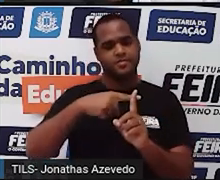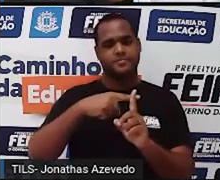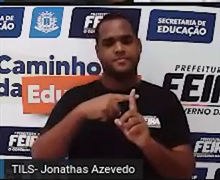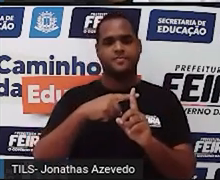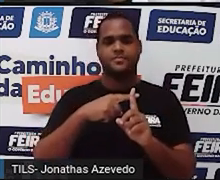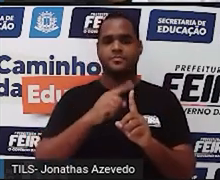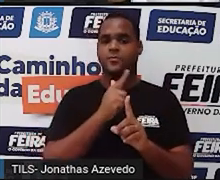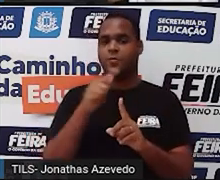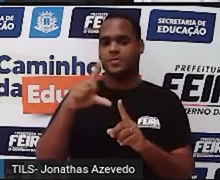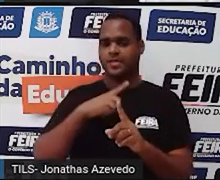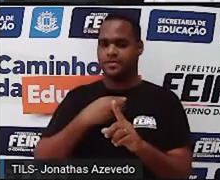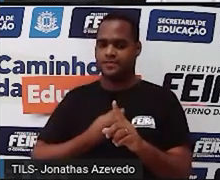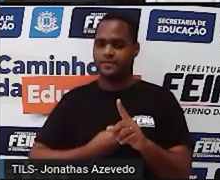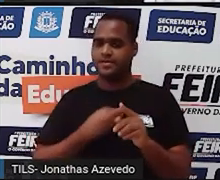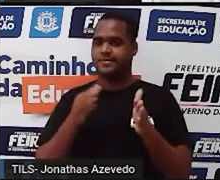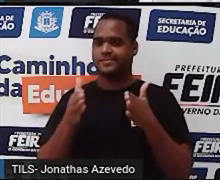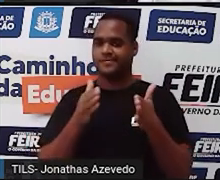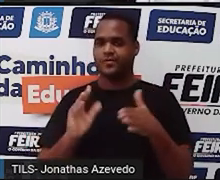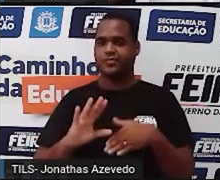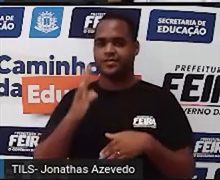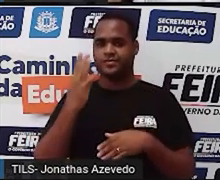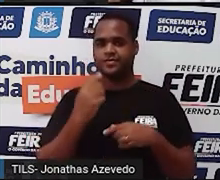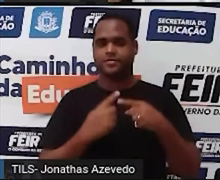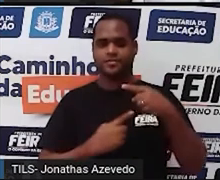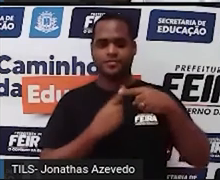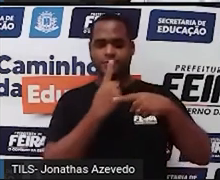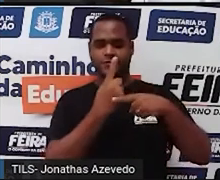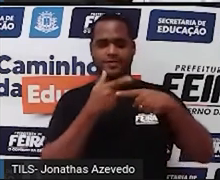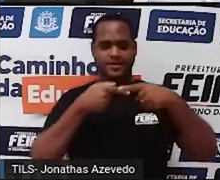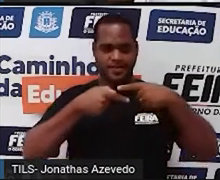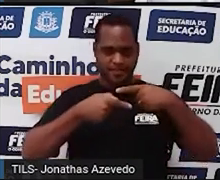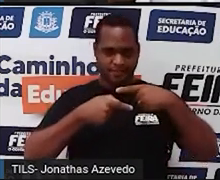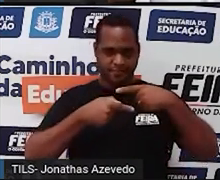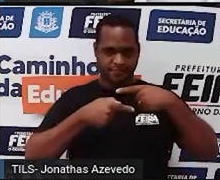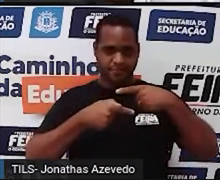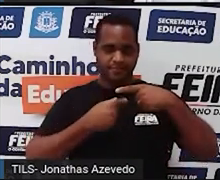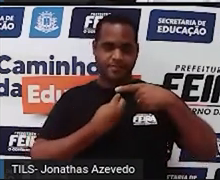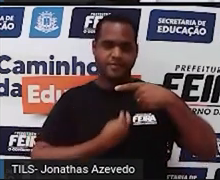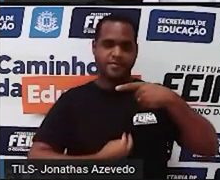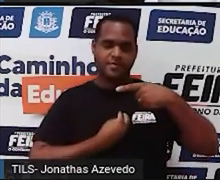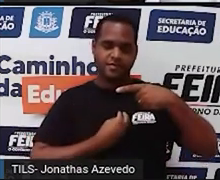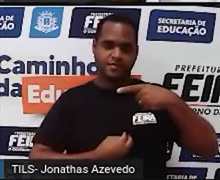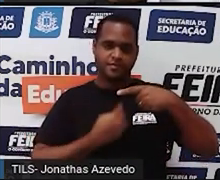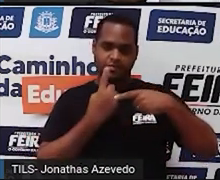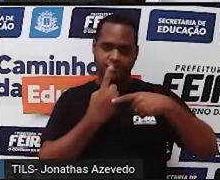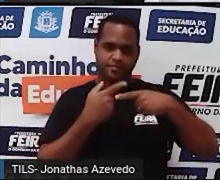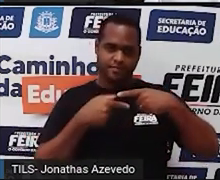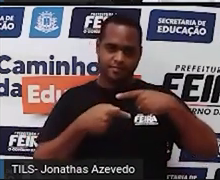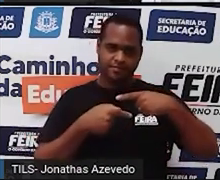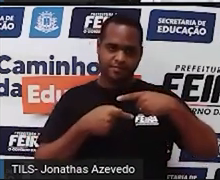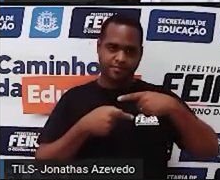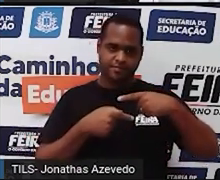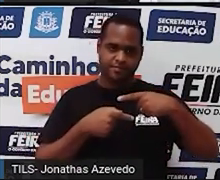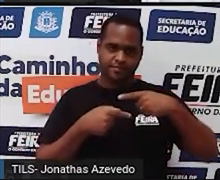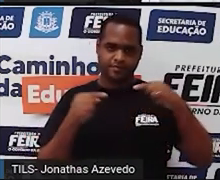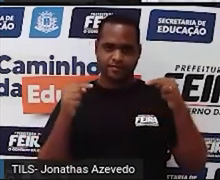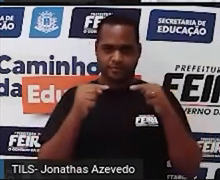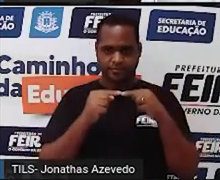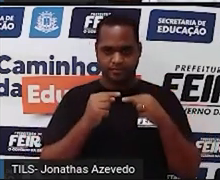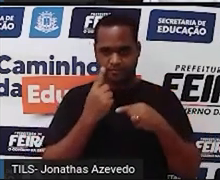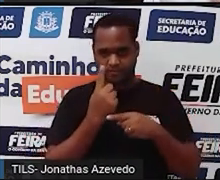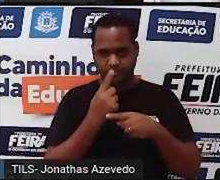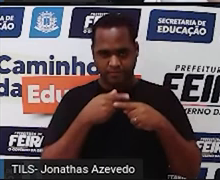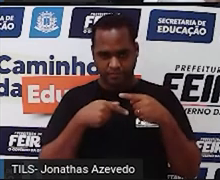outro momento da vida dele, um sétimo da sua vida. Um sétimo é a fração um